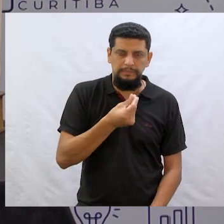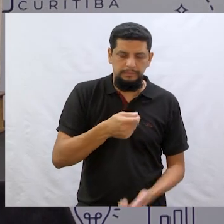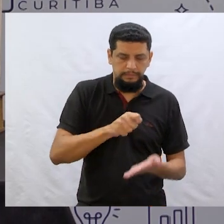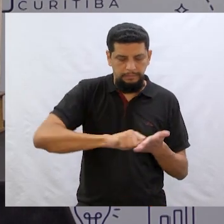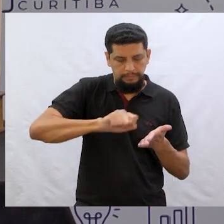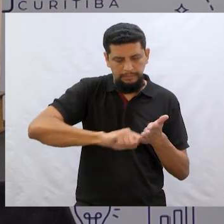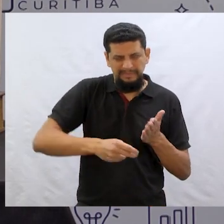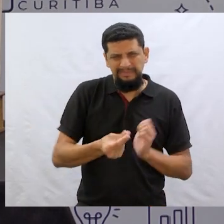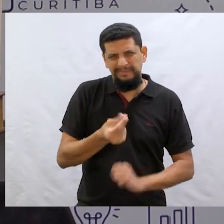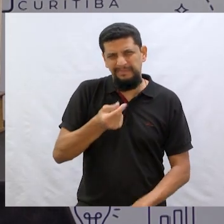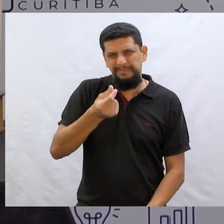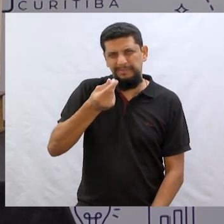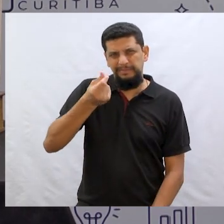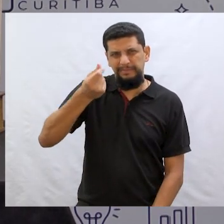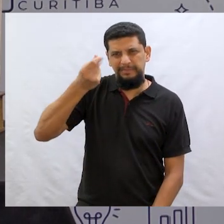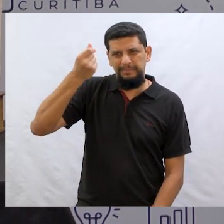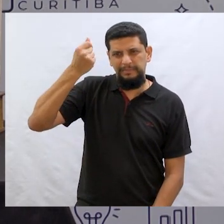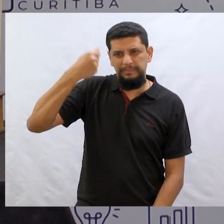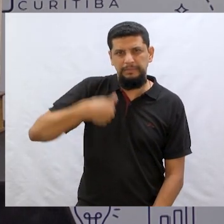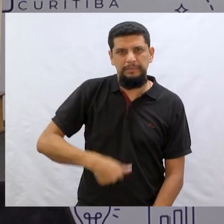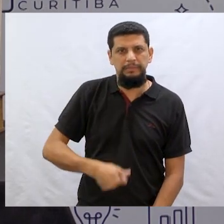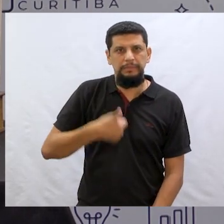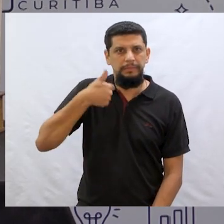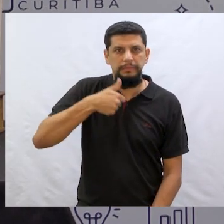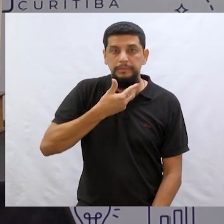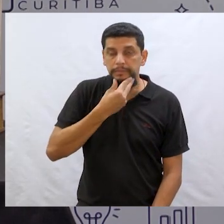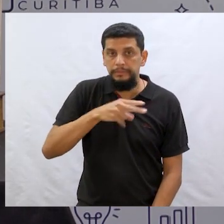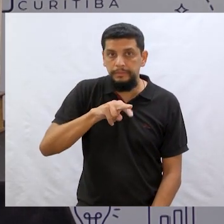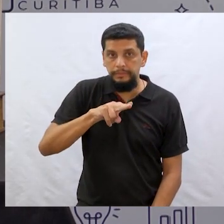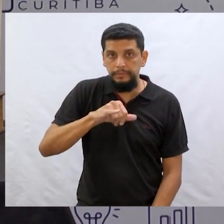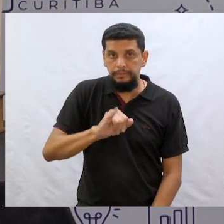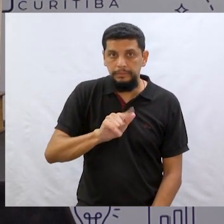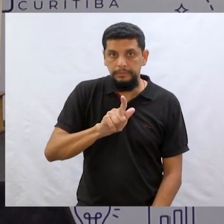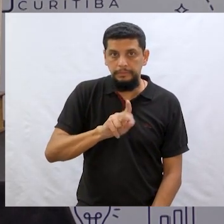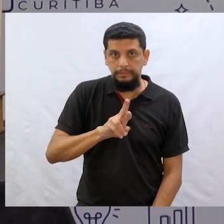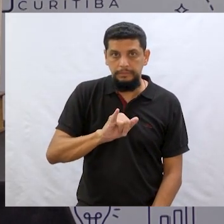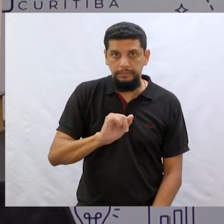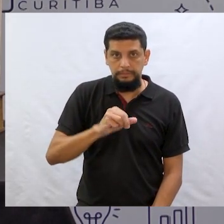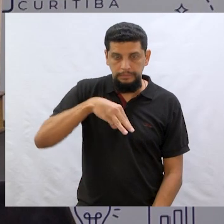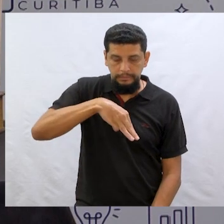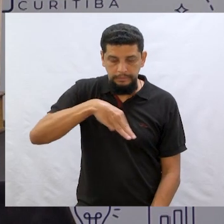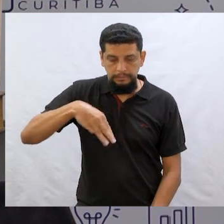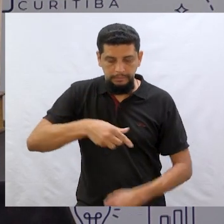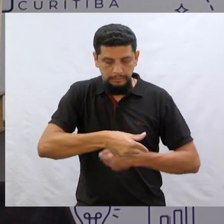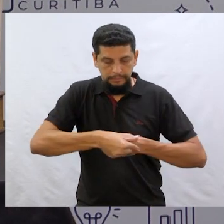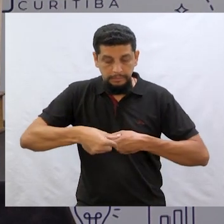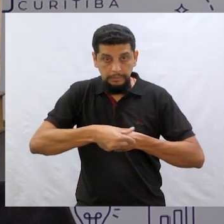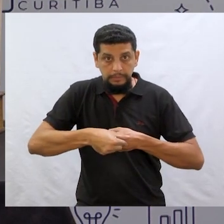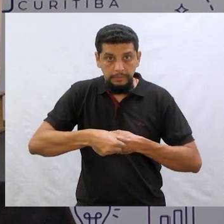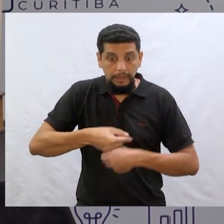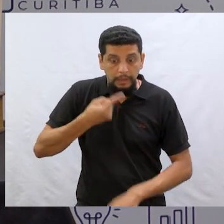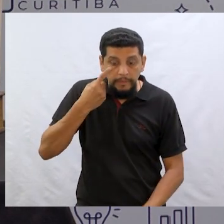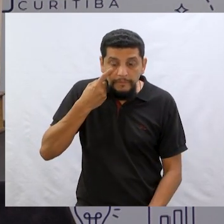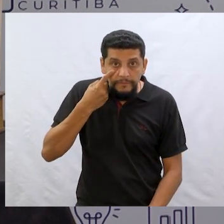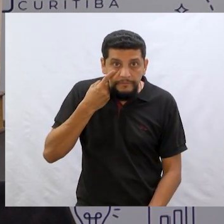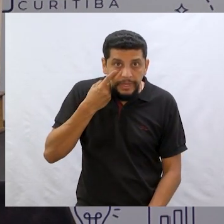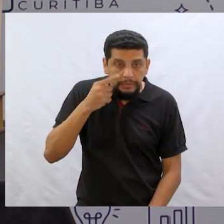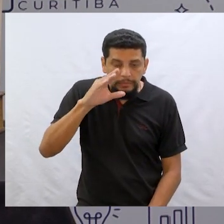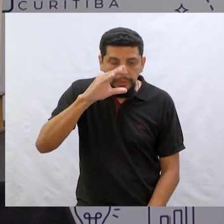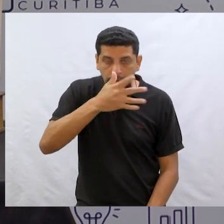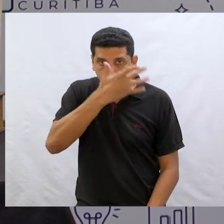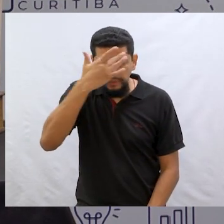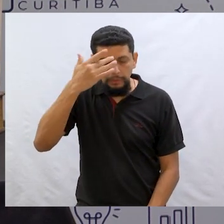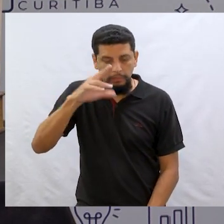tempo atrás. Lembram que a gente sempre fala dos irmãos Green, Perrault, que são autores que ouviram esses contos da